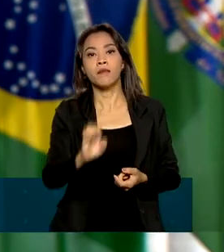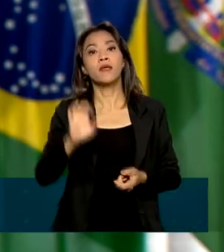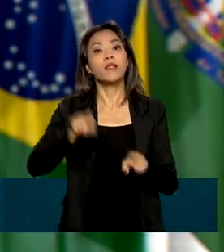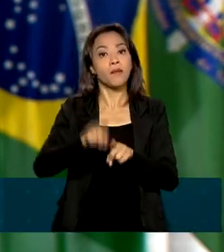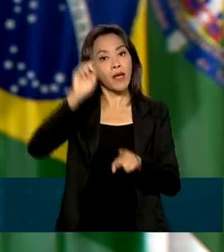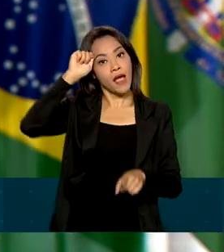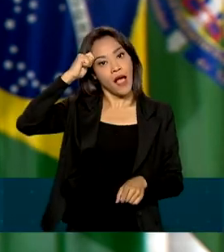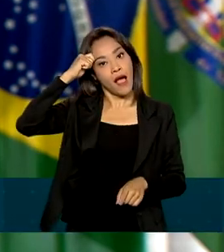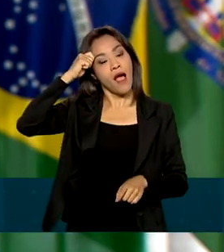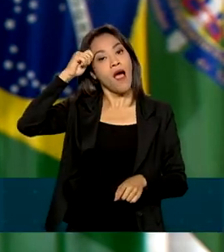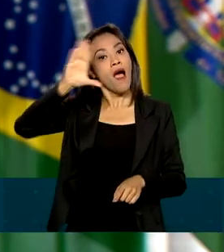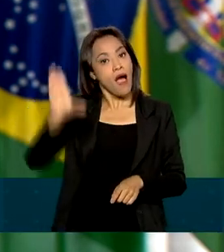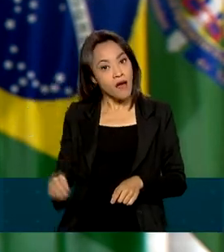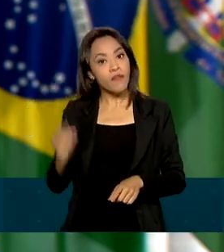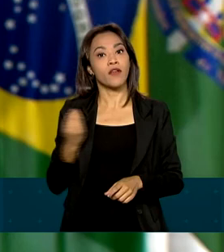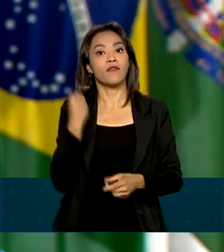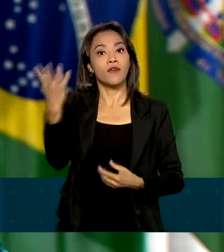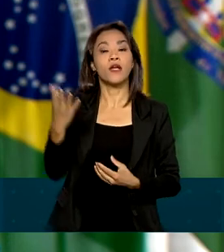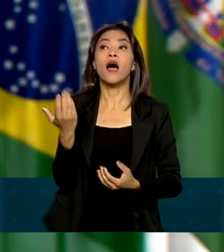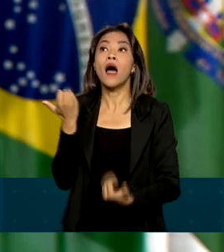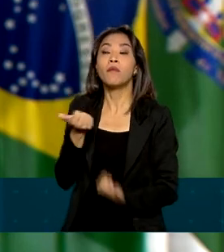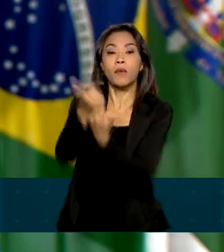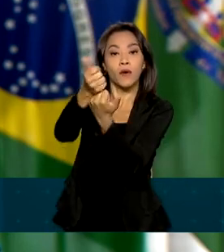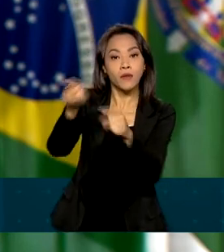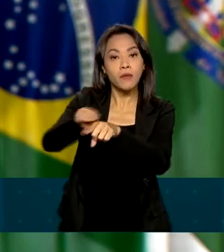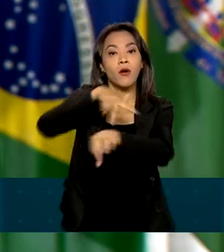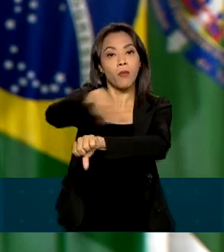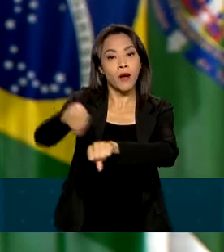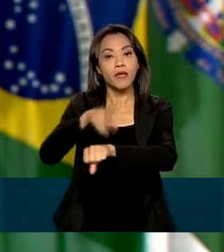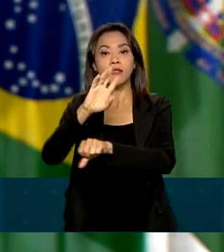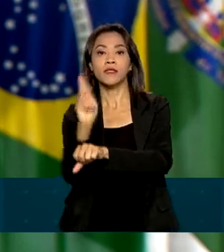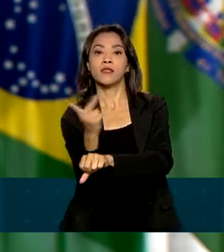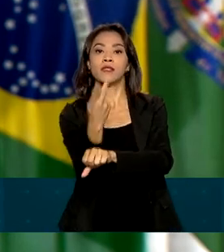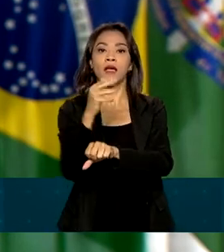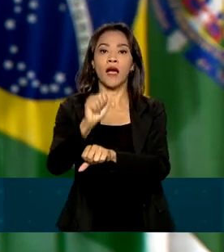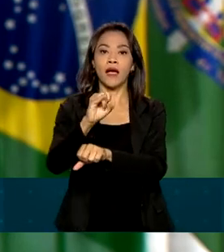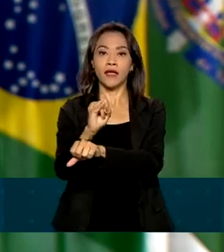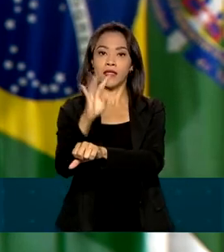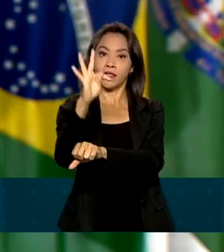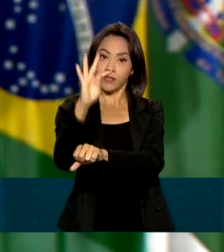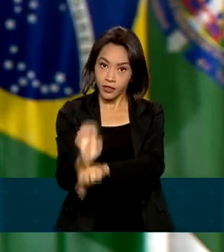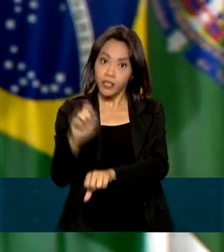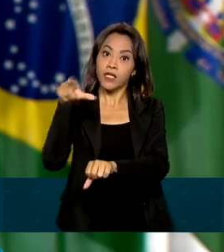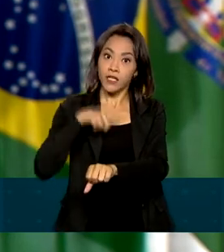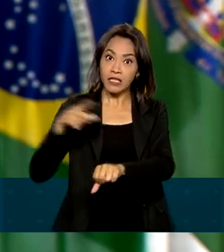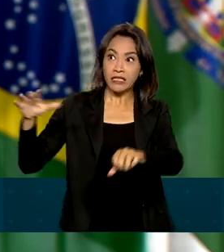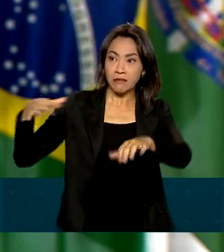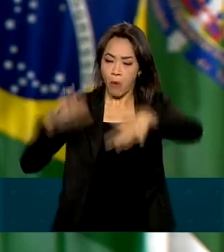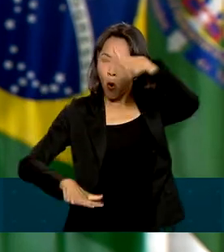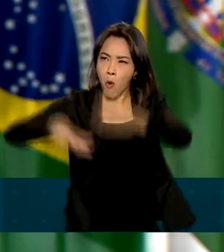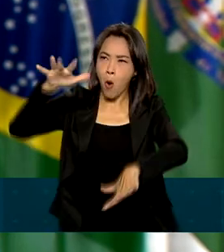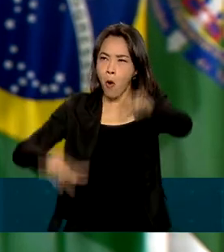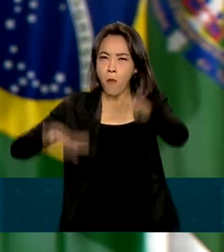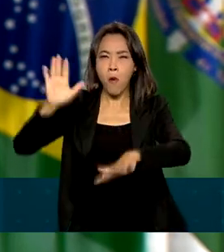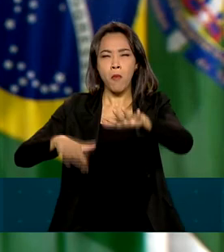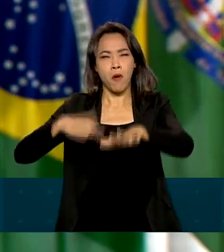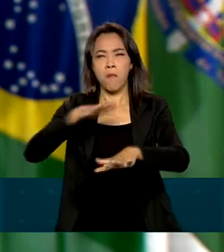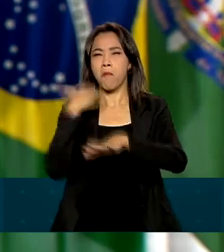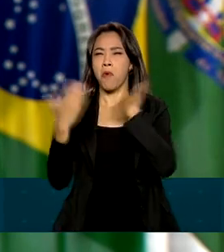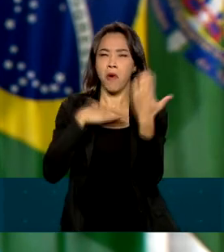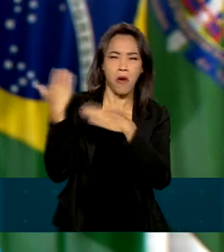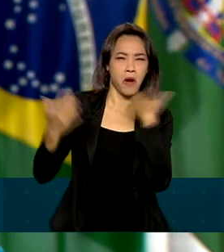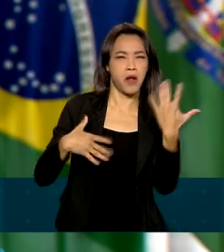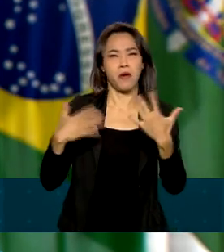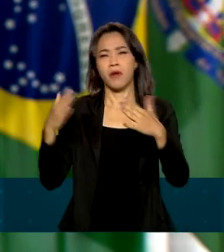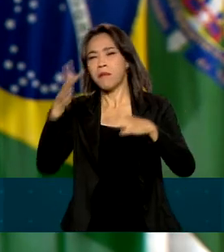humanitária também foi enviada para o Haiti. O país sofreu com um terremoto que matou 2 mil pessoas e deixou centenas de